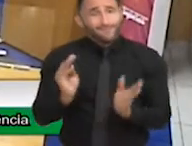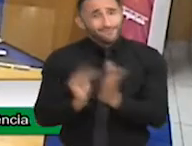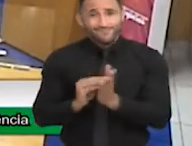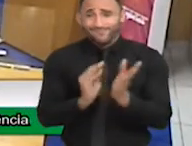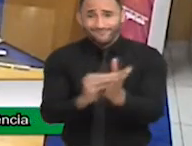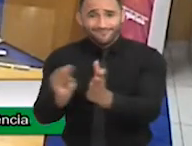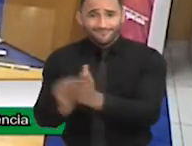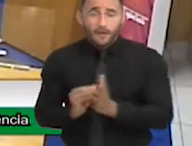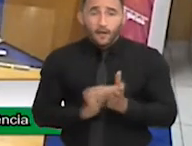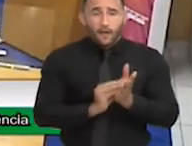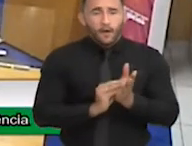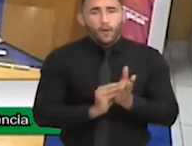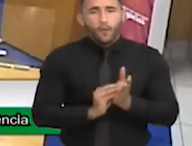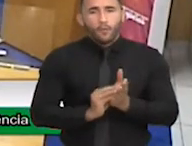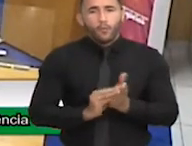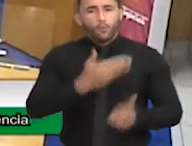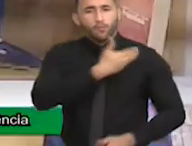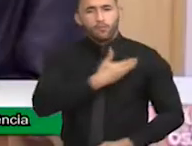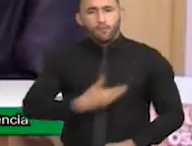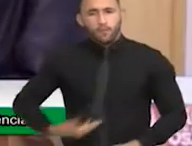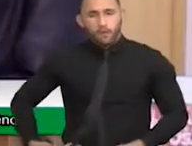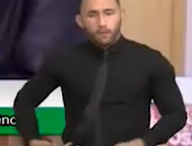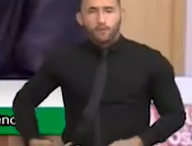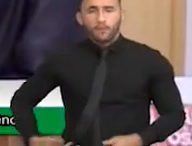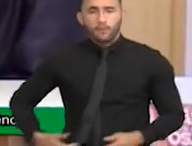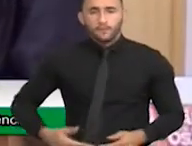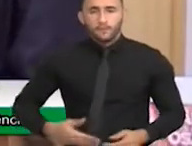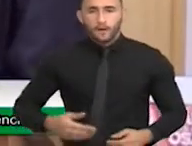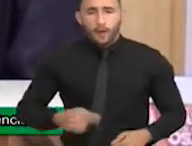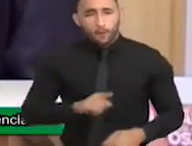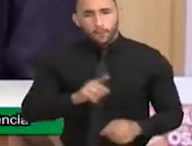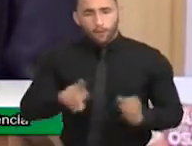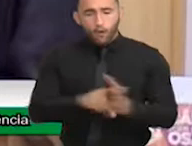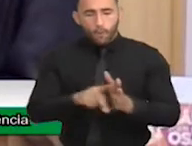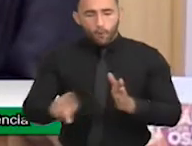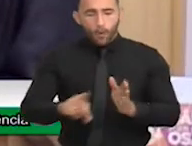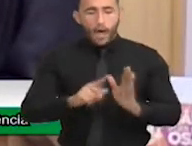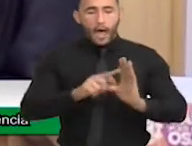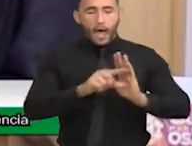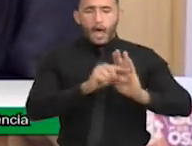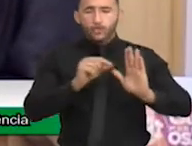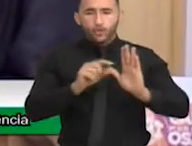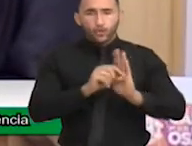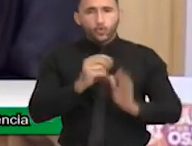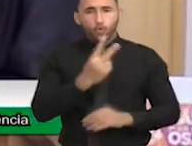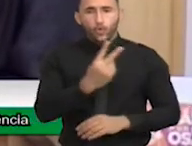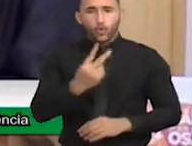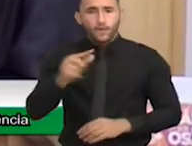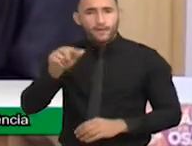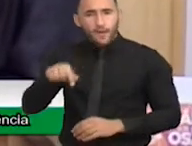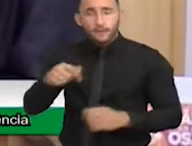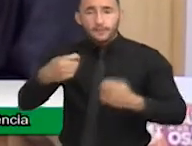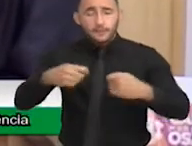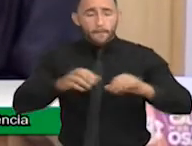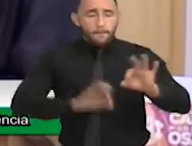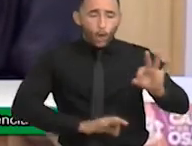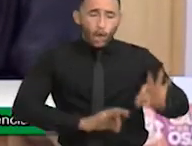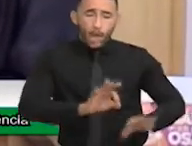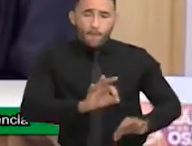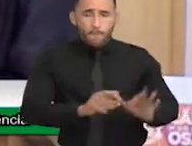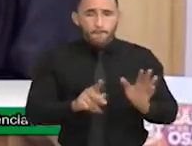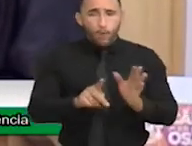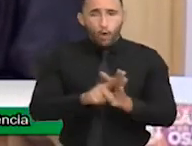o Estado promoverá, ainda no artigo 227, o Estado promoverá programas de assistência